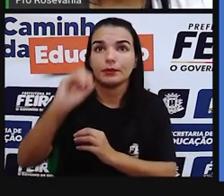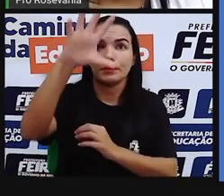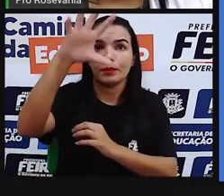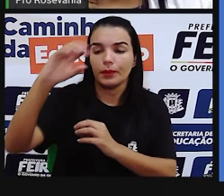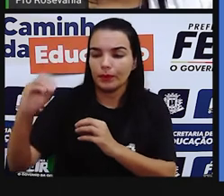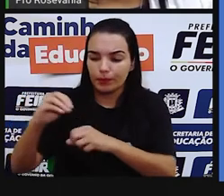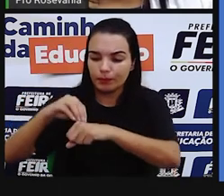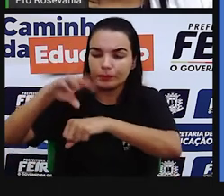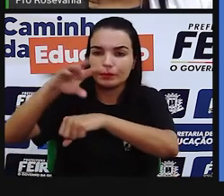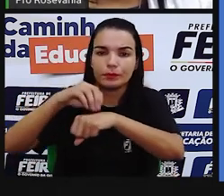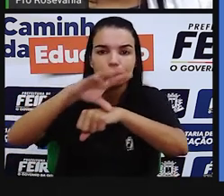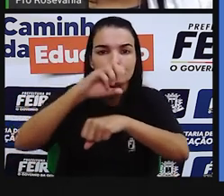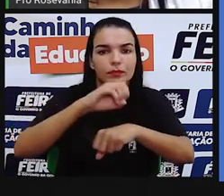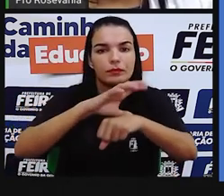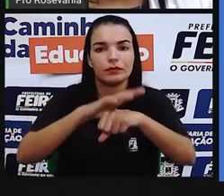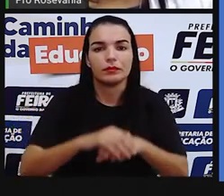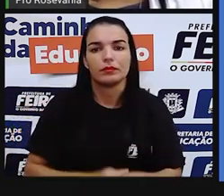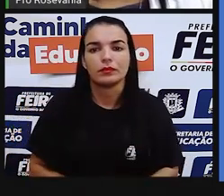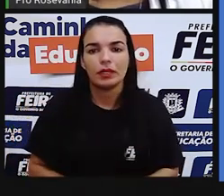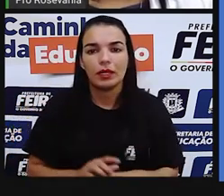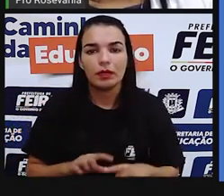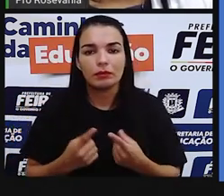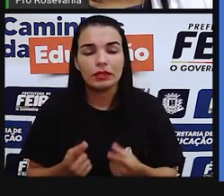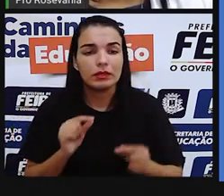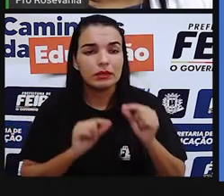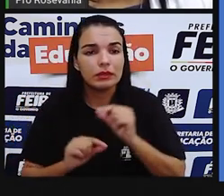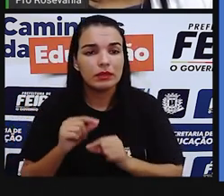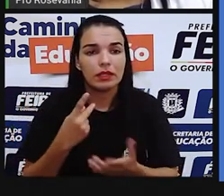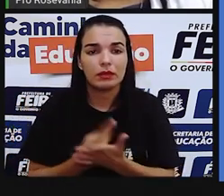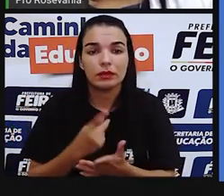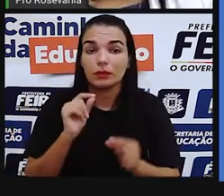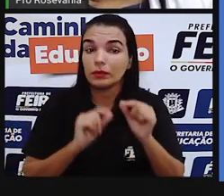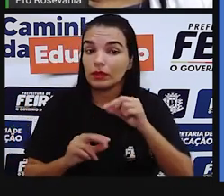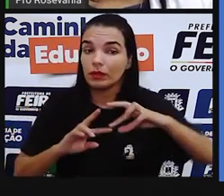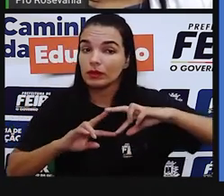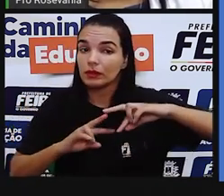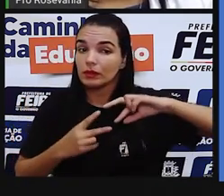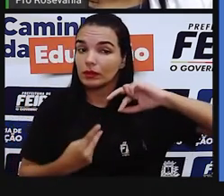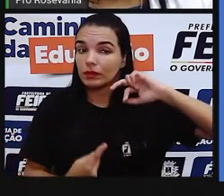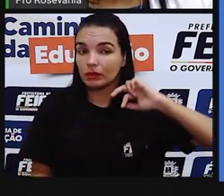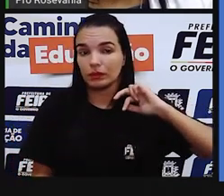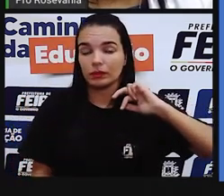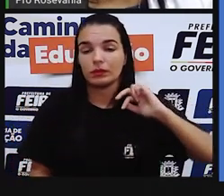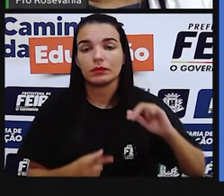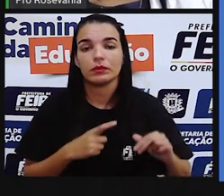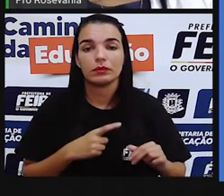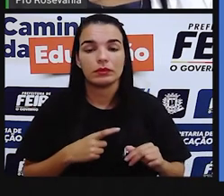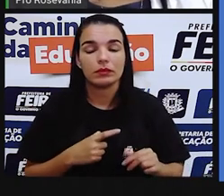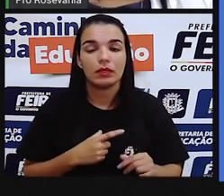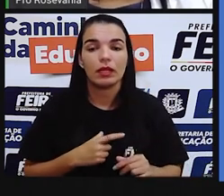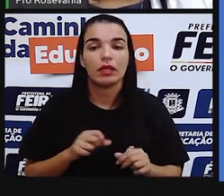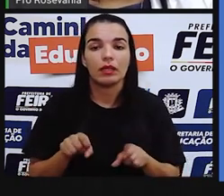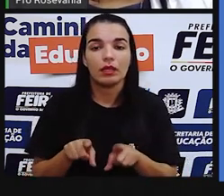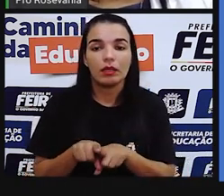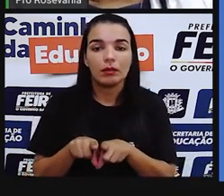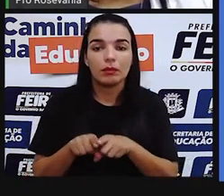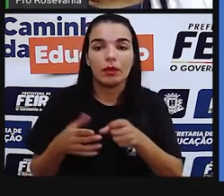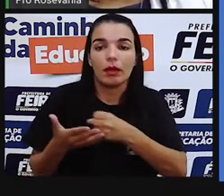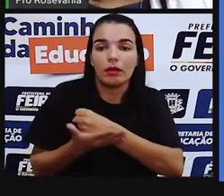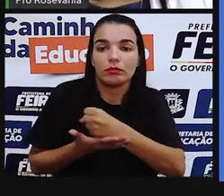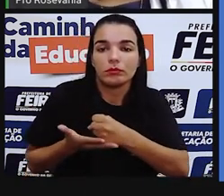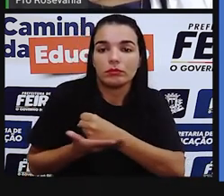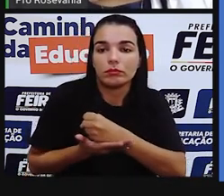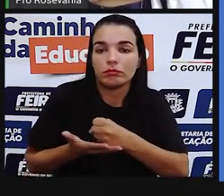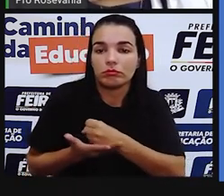poções africanas dos nossos genomas é extremamente aquela da população africana de origem. O que está querendo dizer